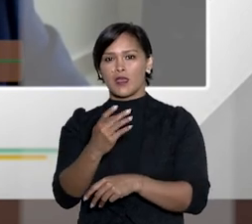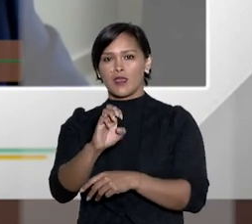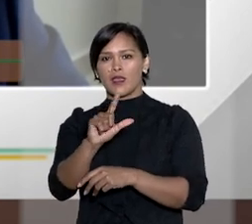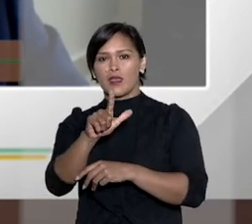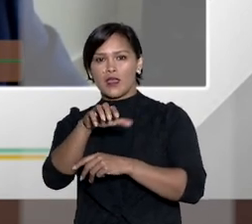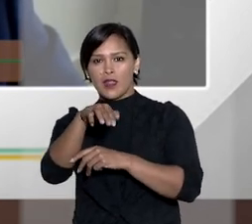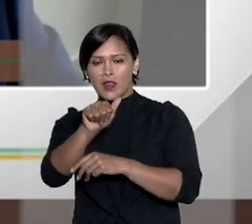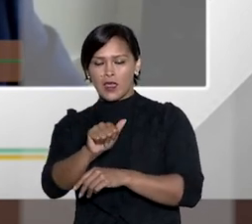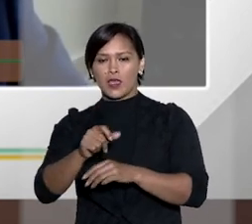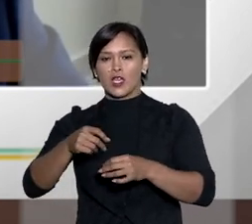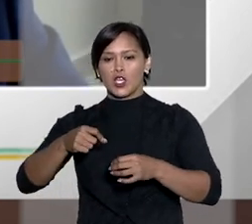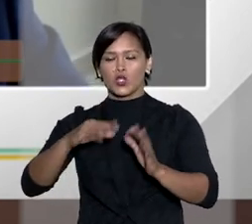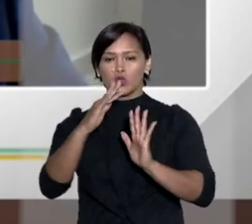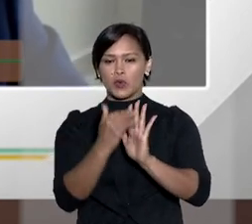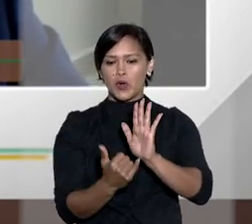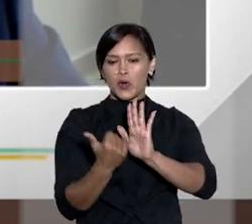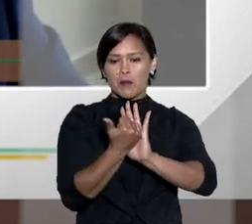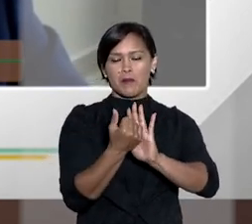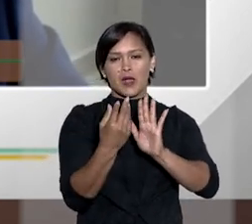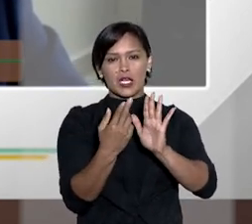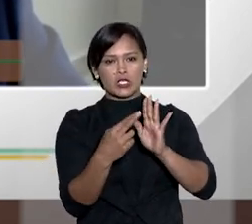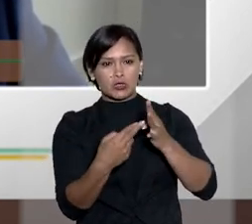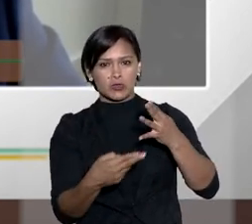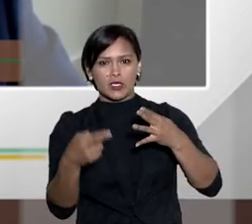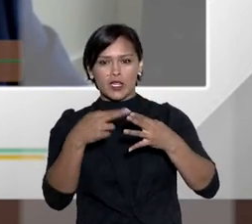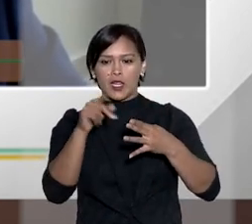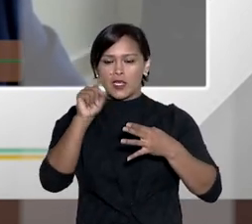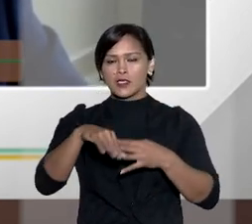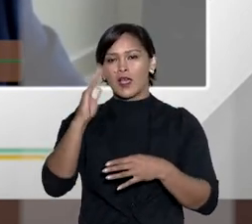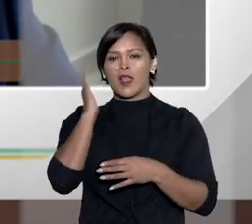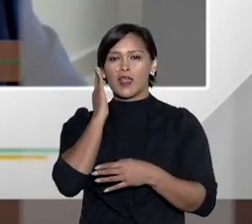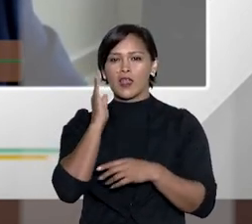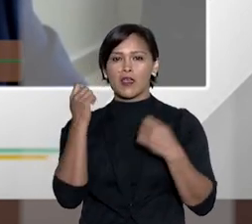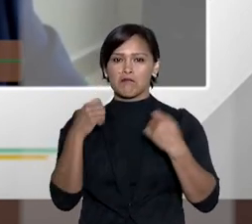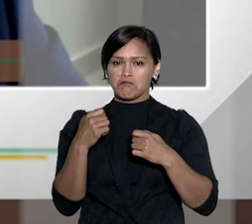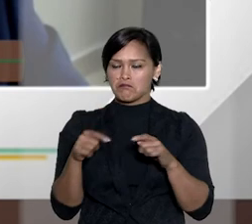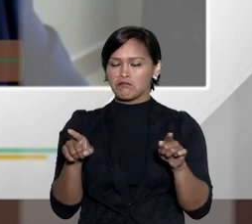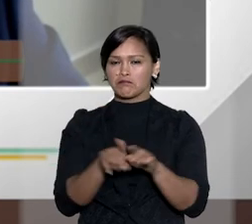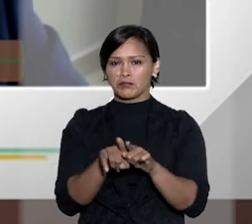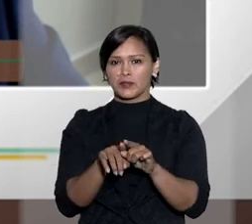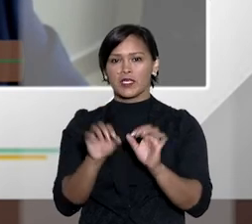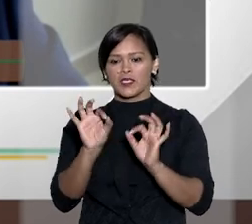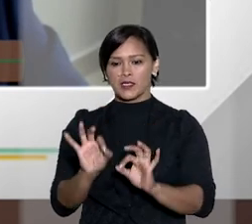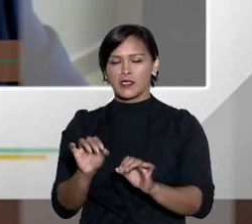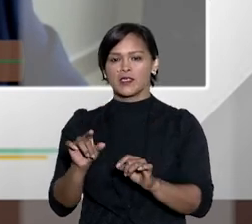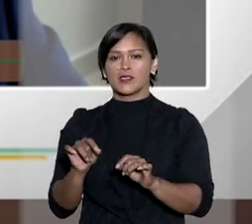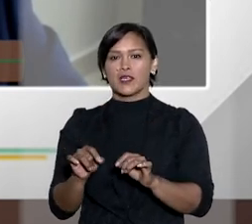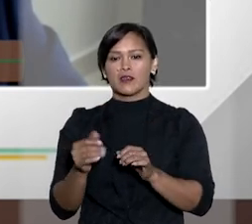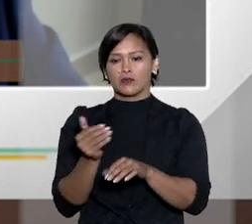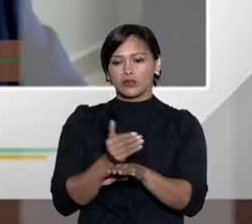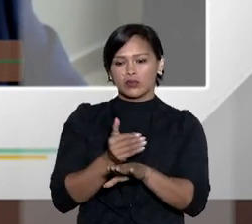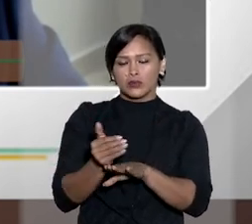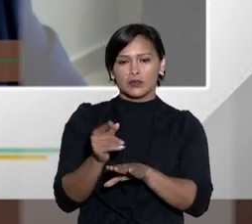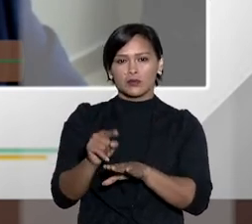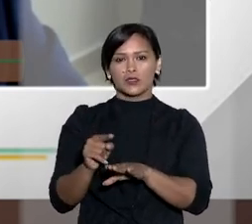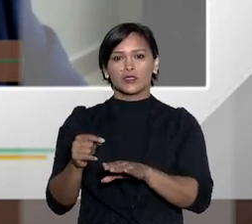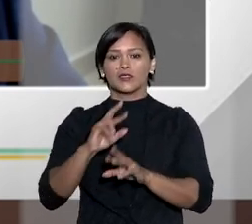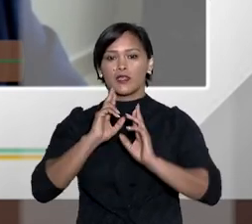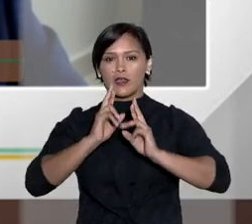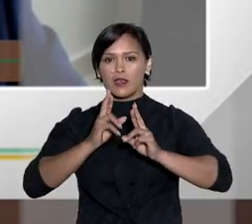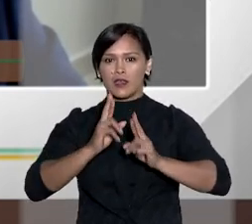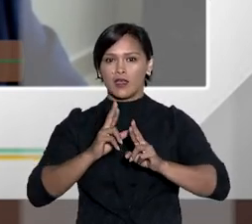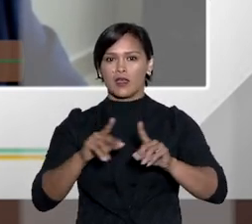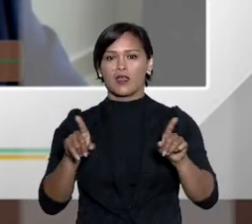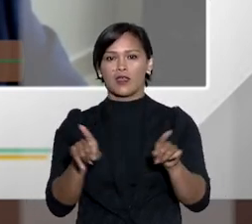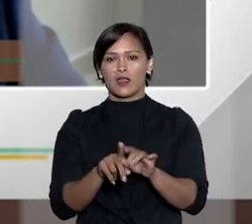então o ministro Helen Grace no julgamento de um embargo de declaração ela entendeu que havia necessidade